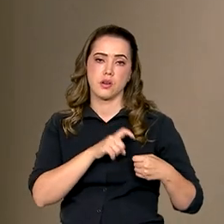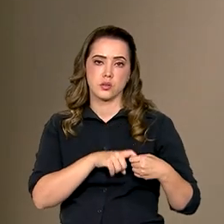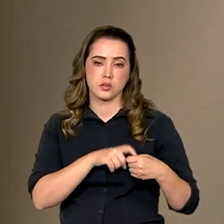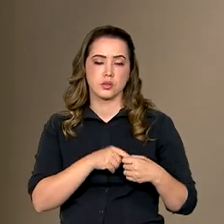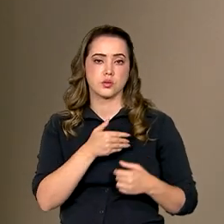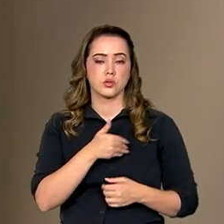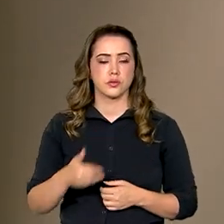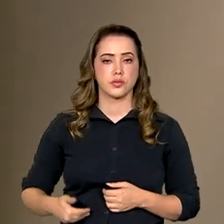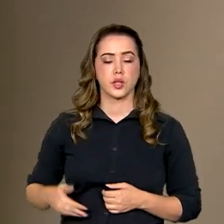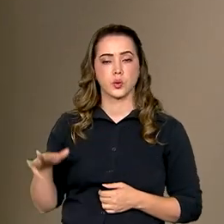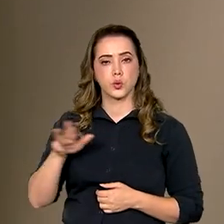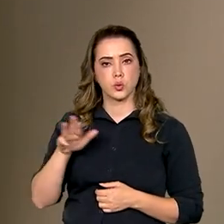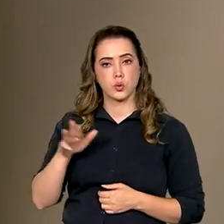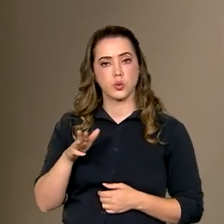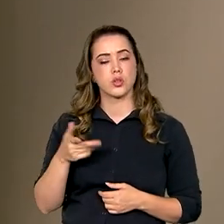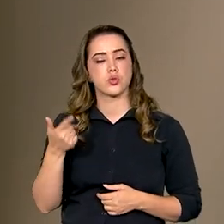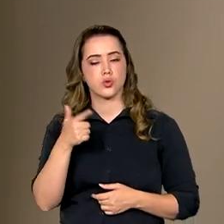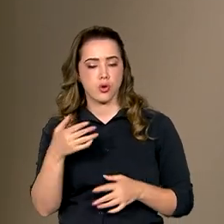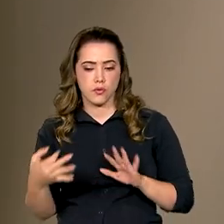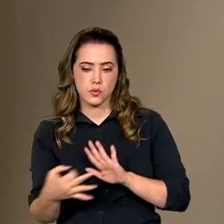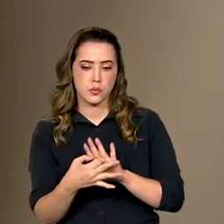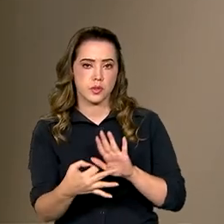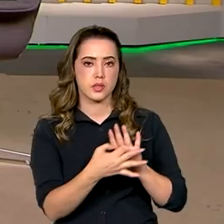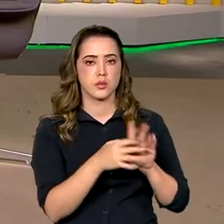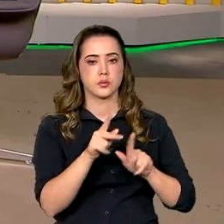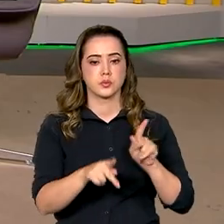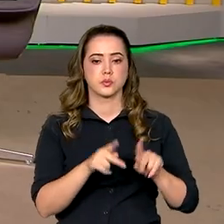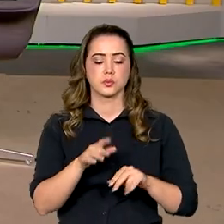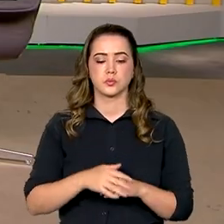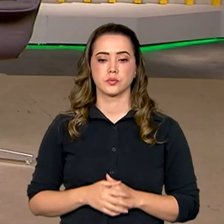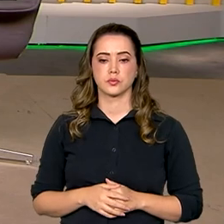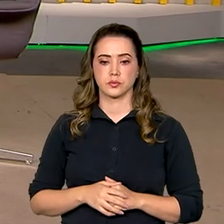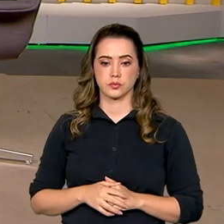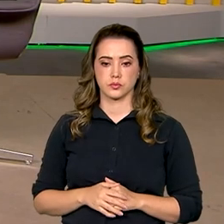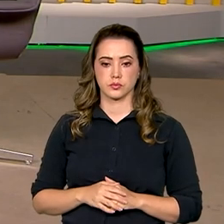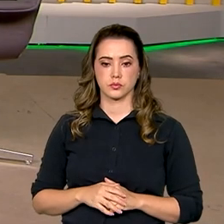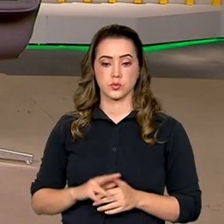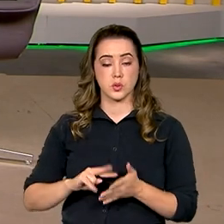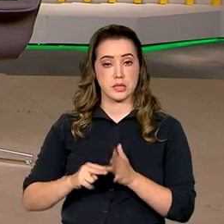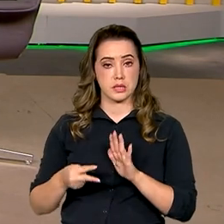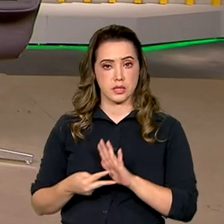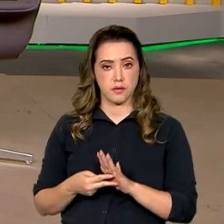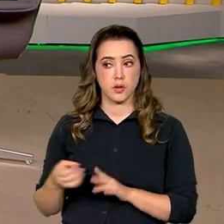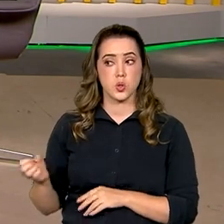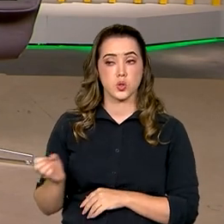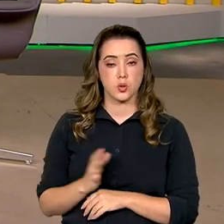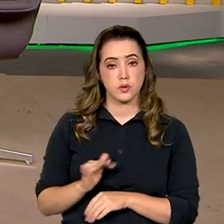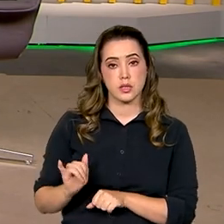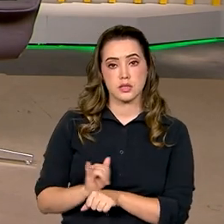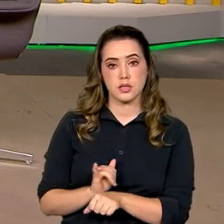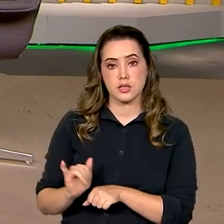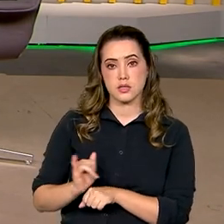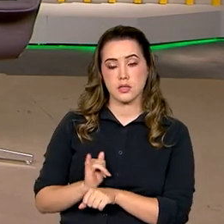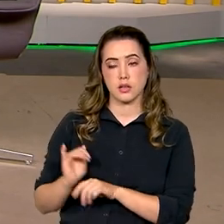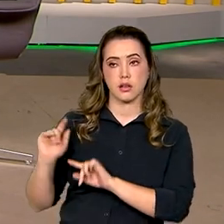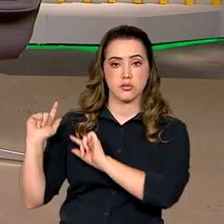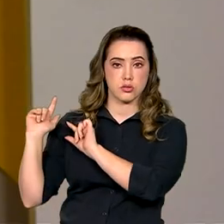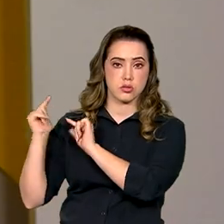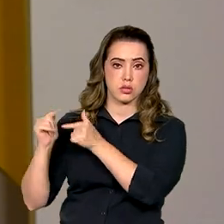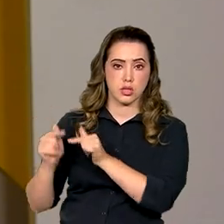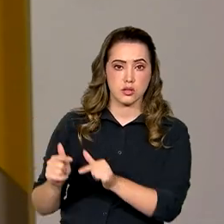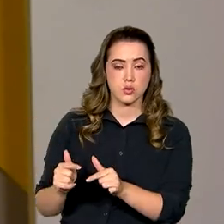pelo governo Lula desse ciclo de conferências nacionais. Ou seja, com as inovações e as estratégias tradicionais,